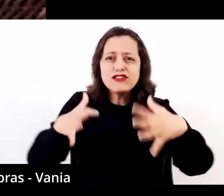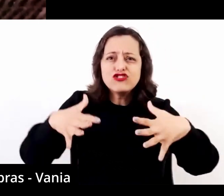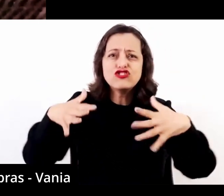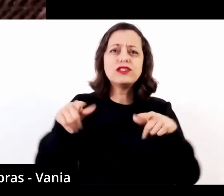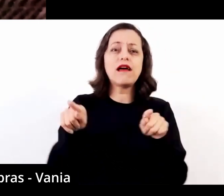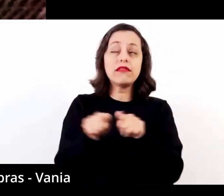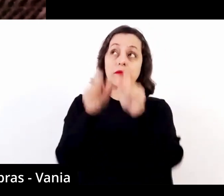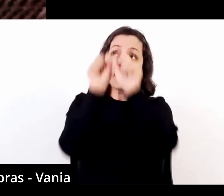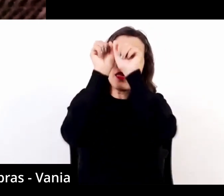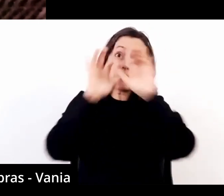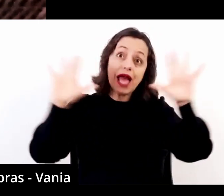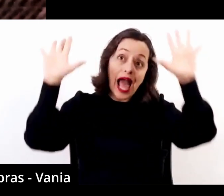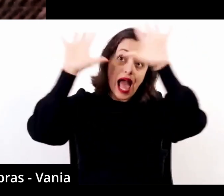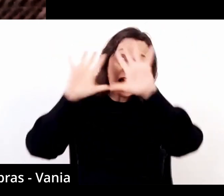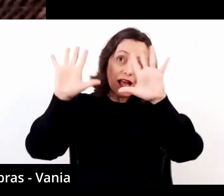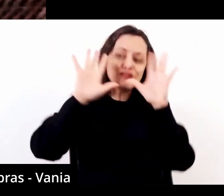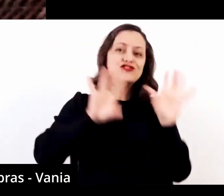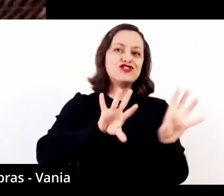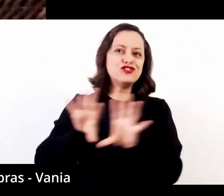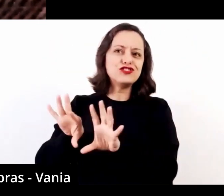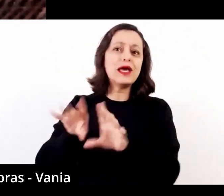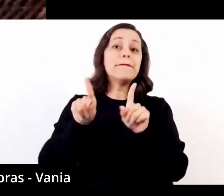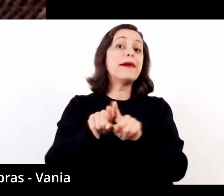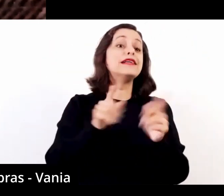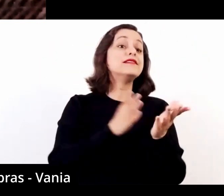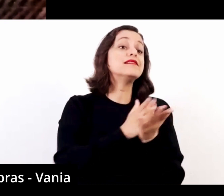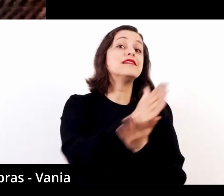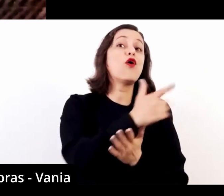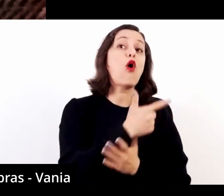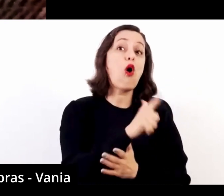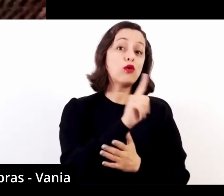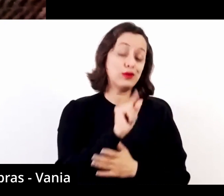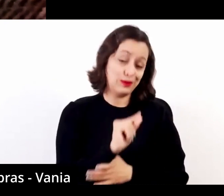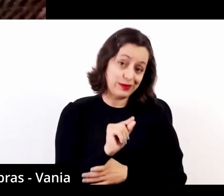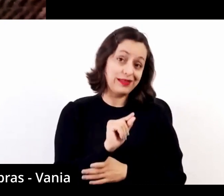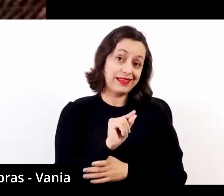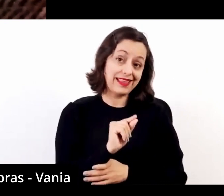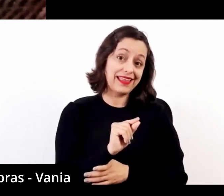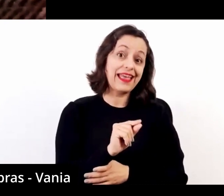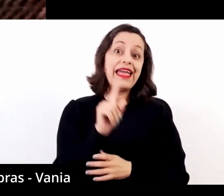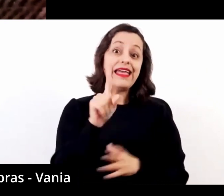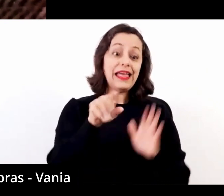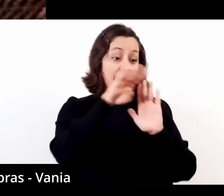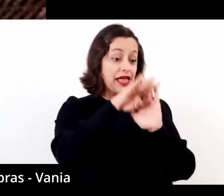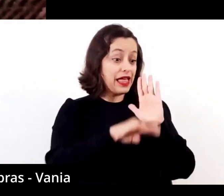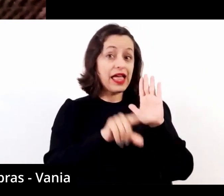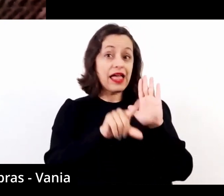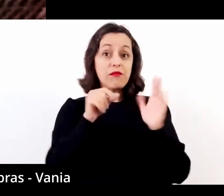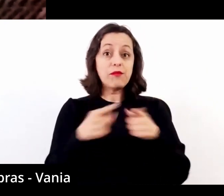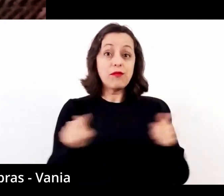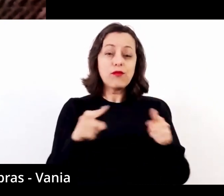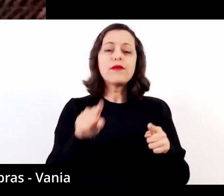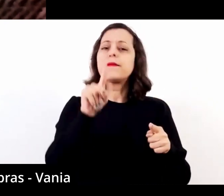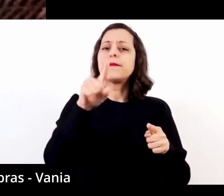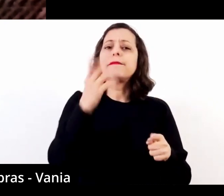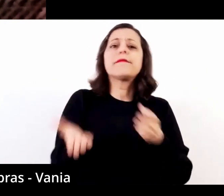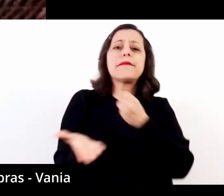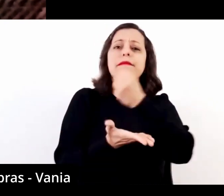evocar imagens a todo momento, que é o fato que esse repertório está todo dominado pela latinidade,